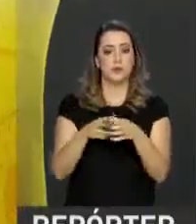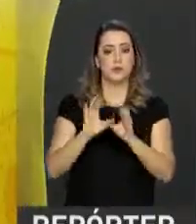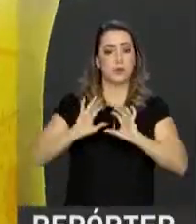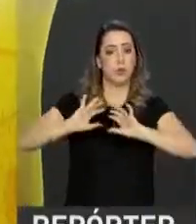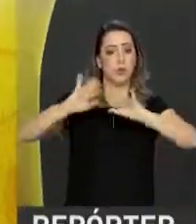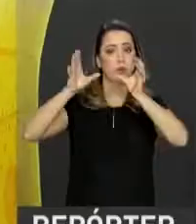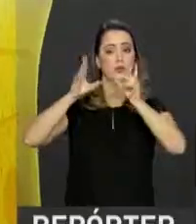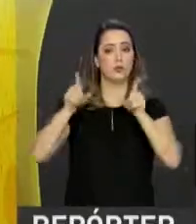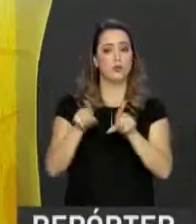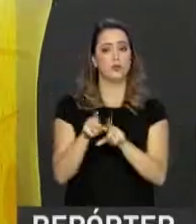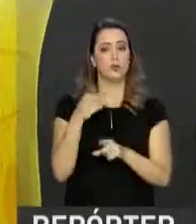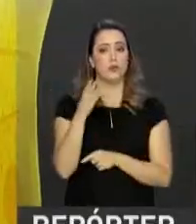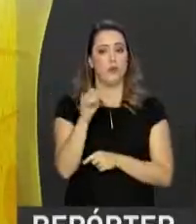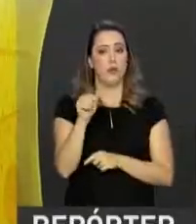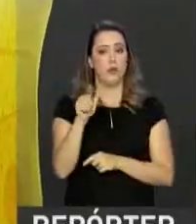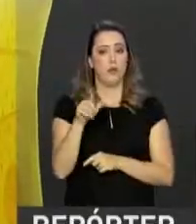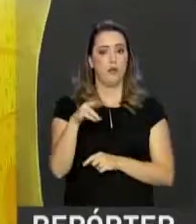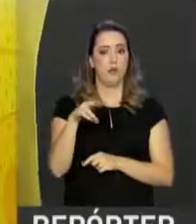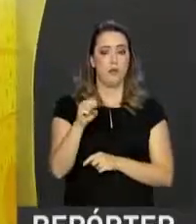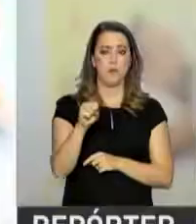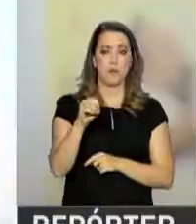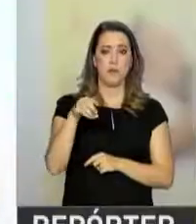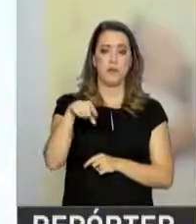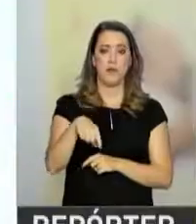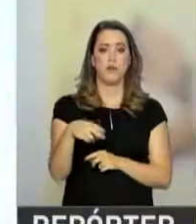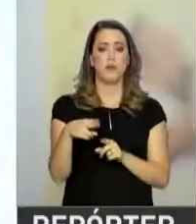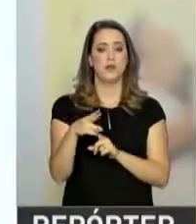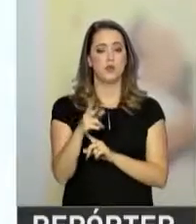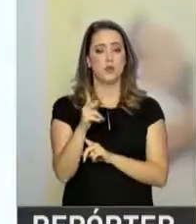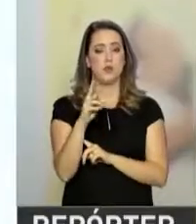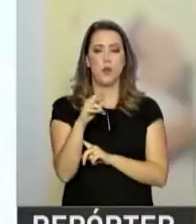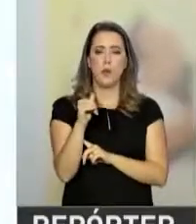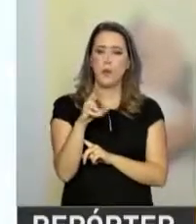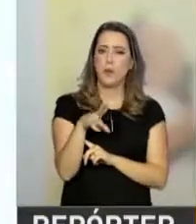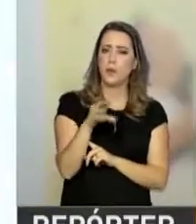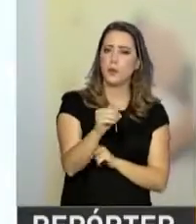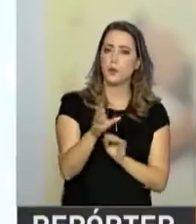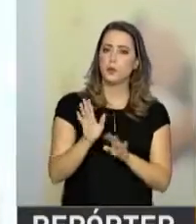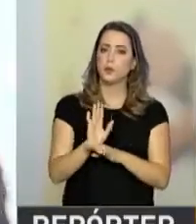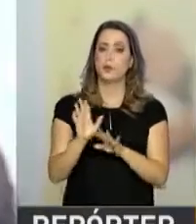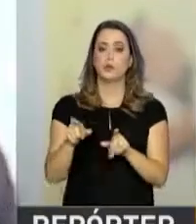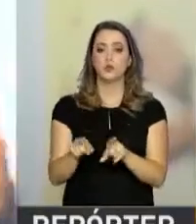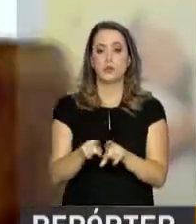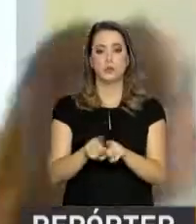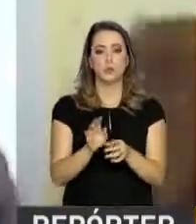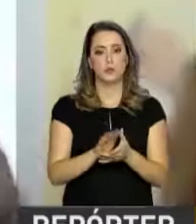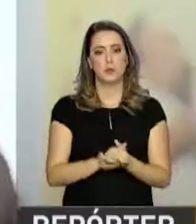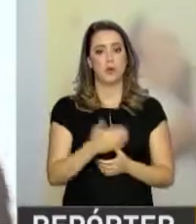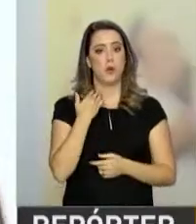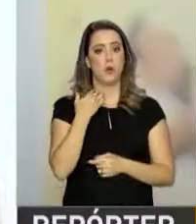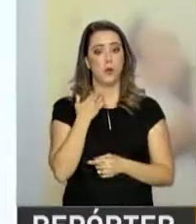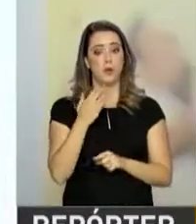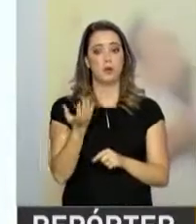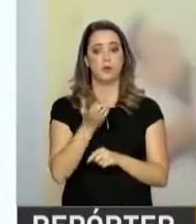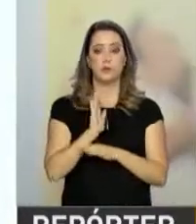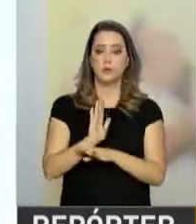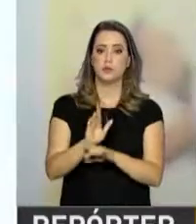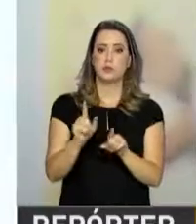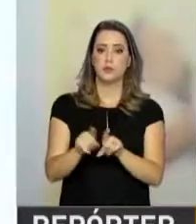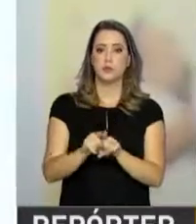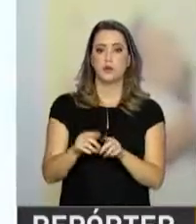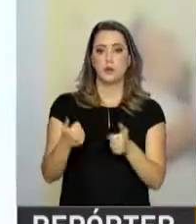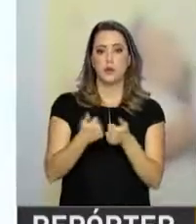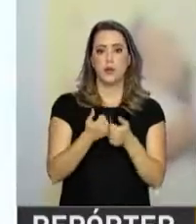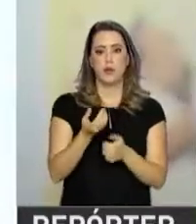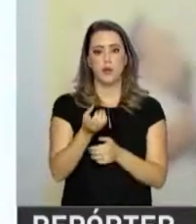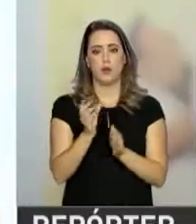Vôlei, da qual Alisson e Bruno fazem parte. O banco busca, com o patrocínio, também aproximar de sua marca